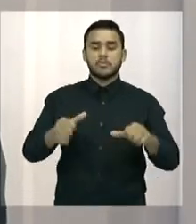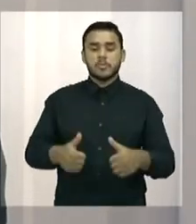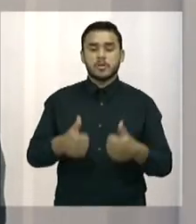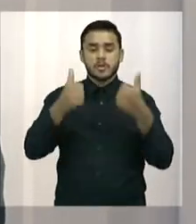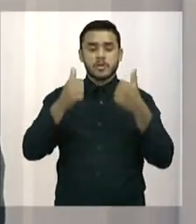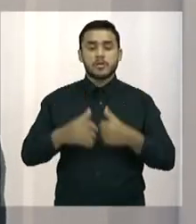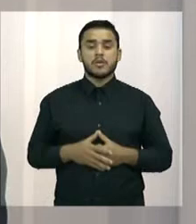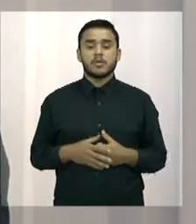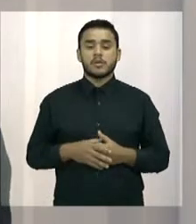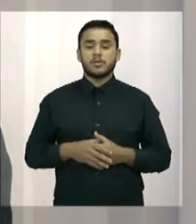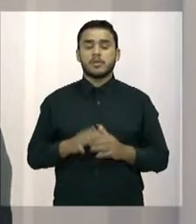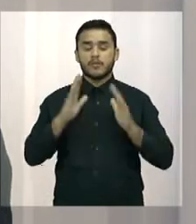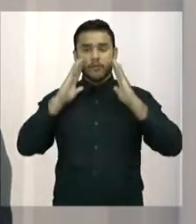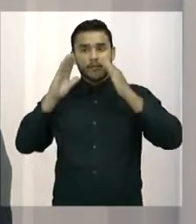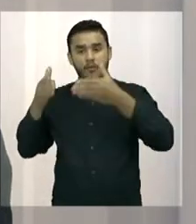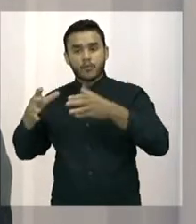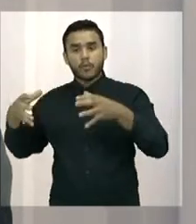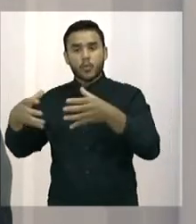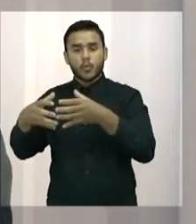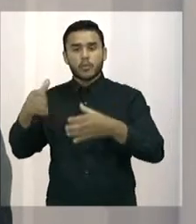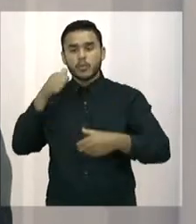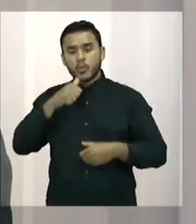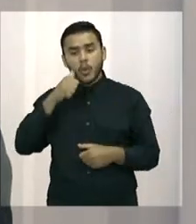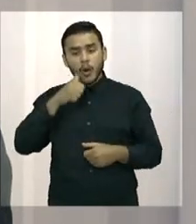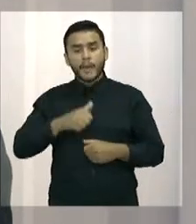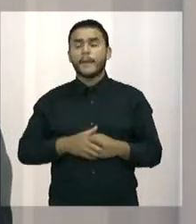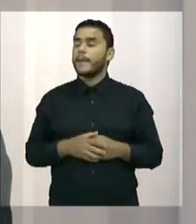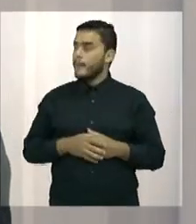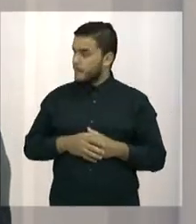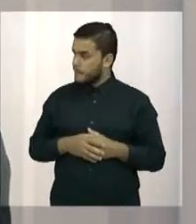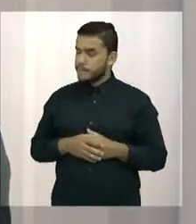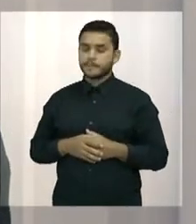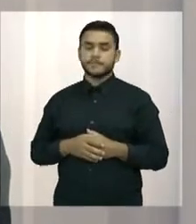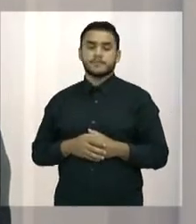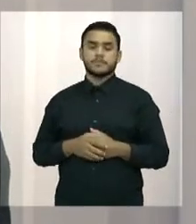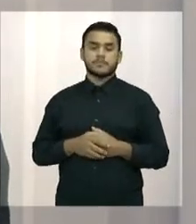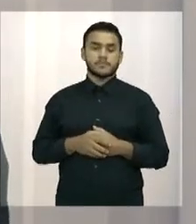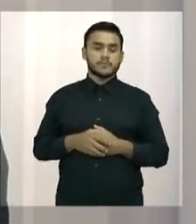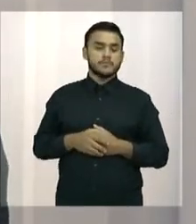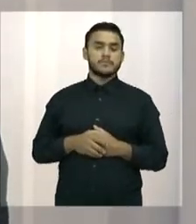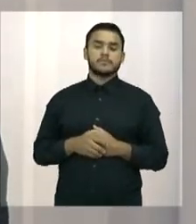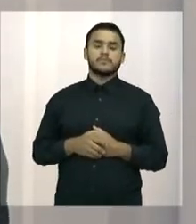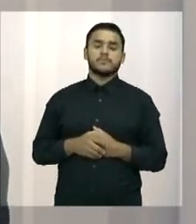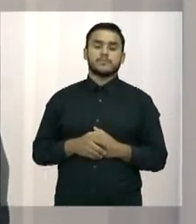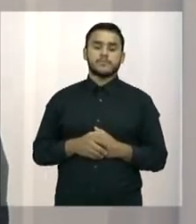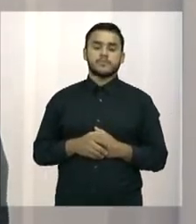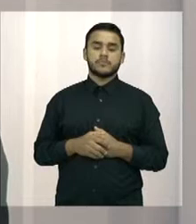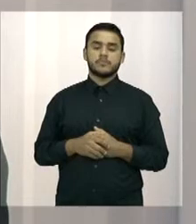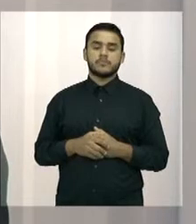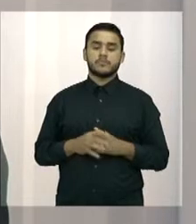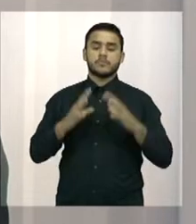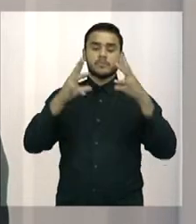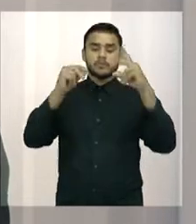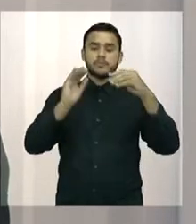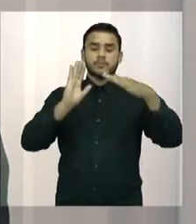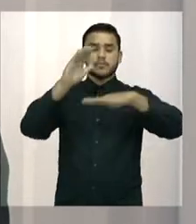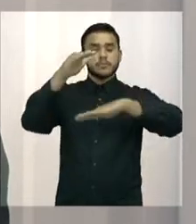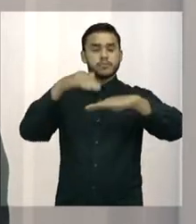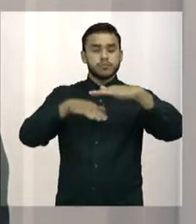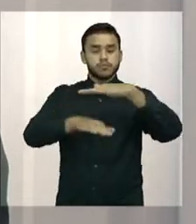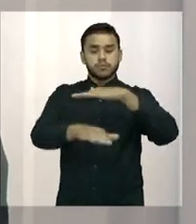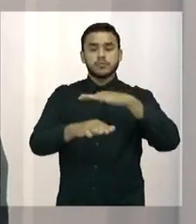mulher, do trato, do cuidado com esses viadutos